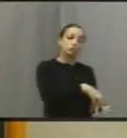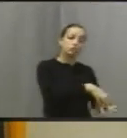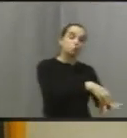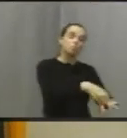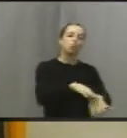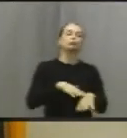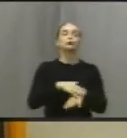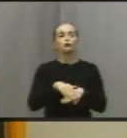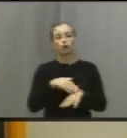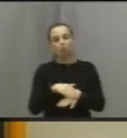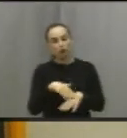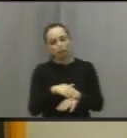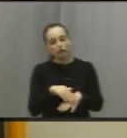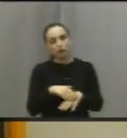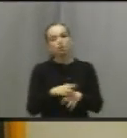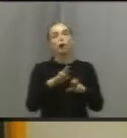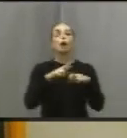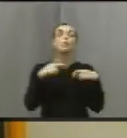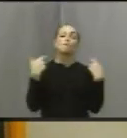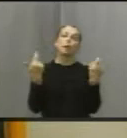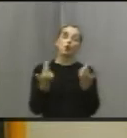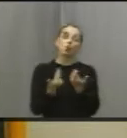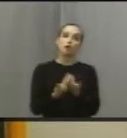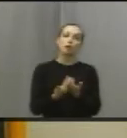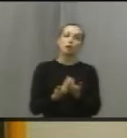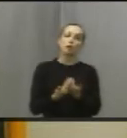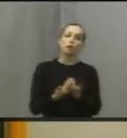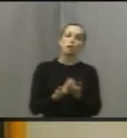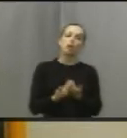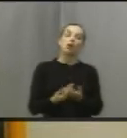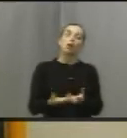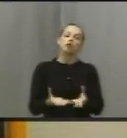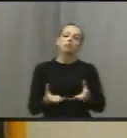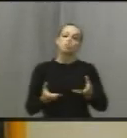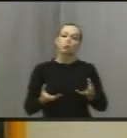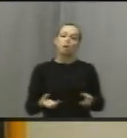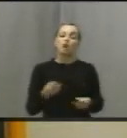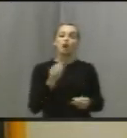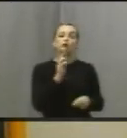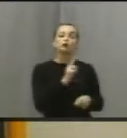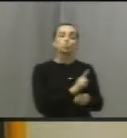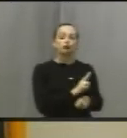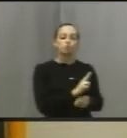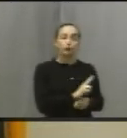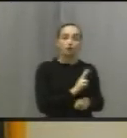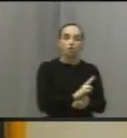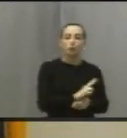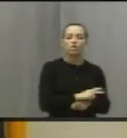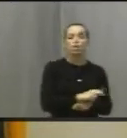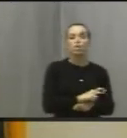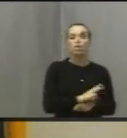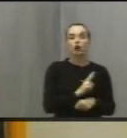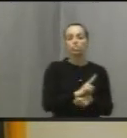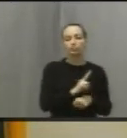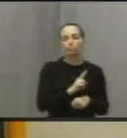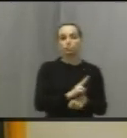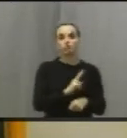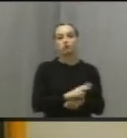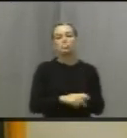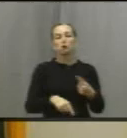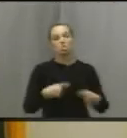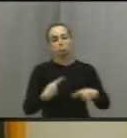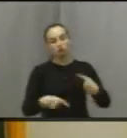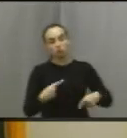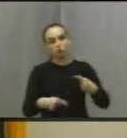reuniões, não só com a Gabriela, quem quiser fazer reuniões, quem quiser colaborar. Podemos até estar fechando debates